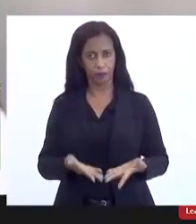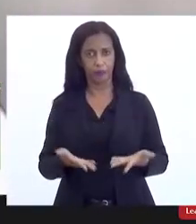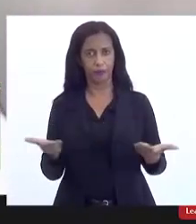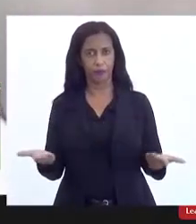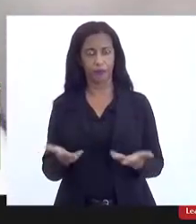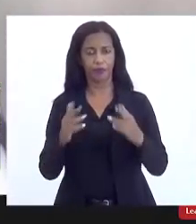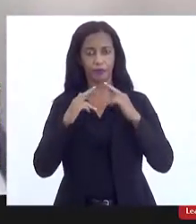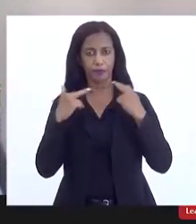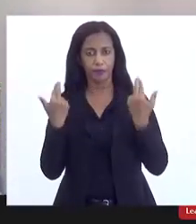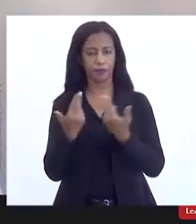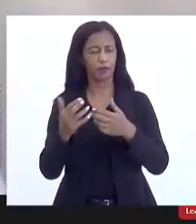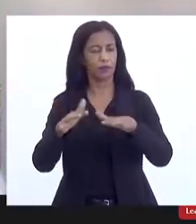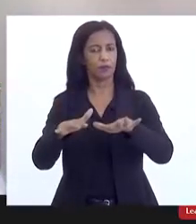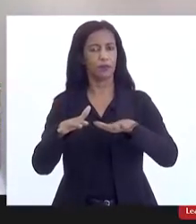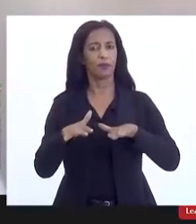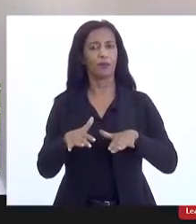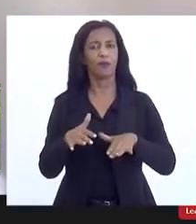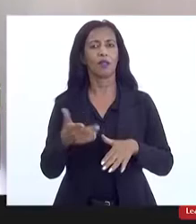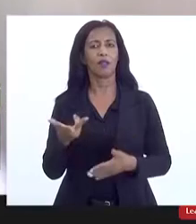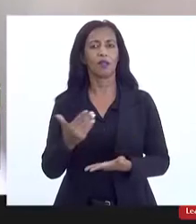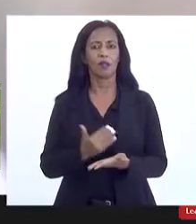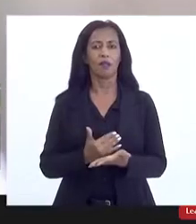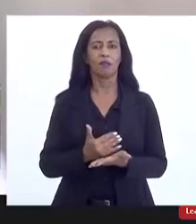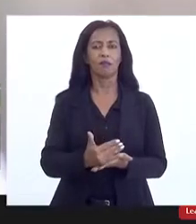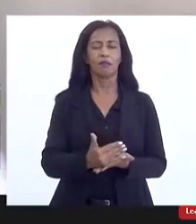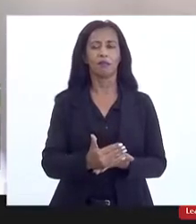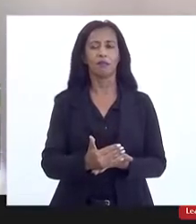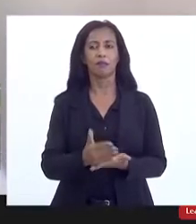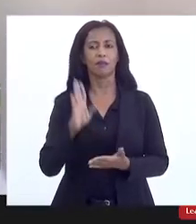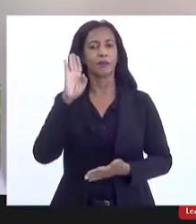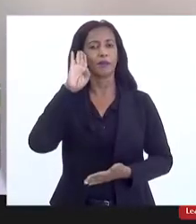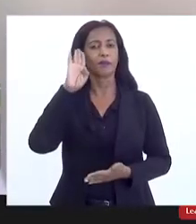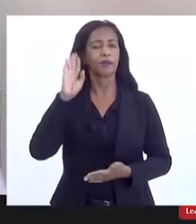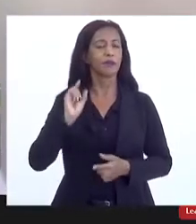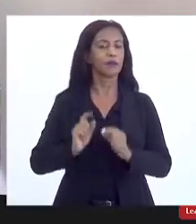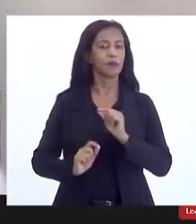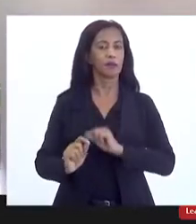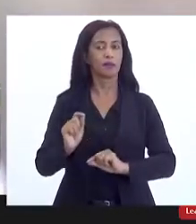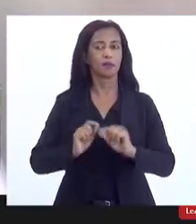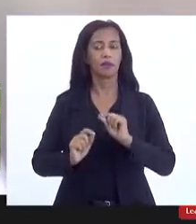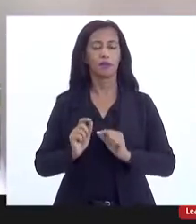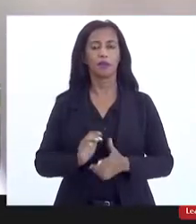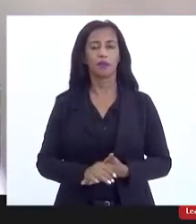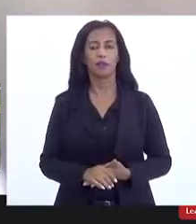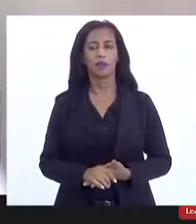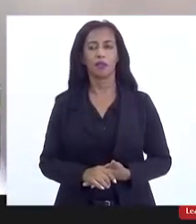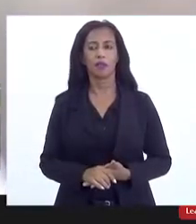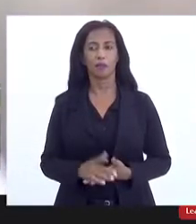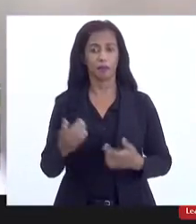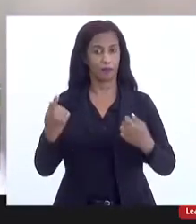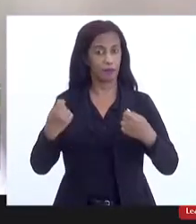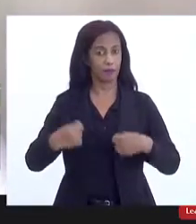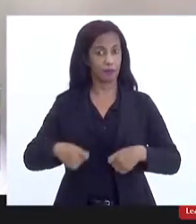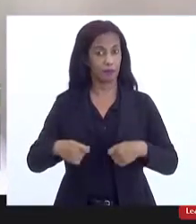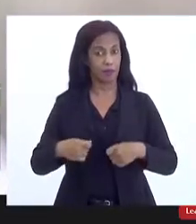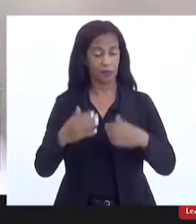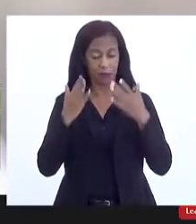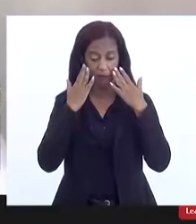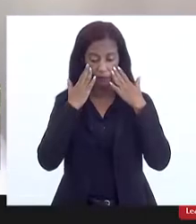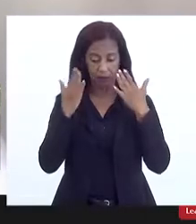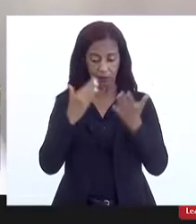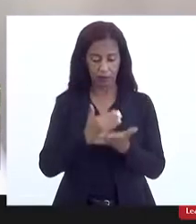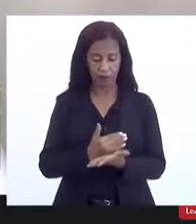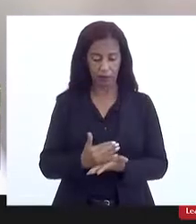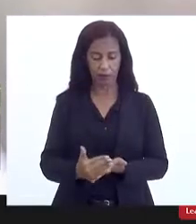a essa audiência pública. E eu queria partir da premissa fundamental que é dito e redito, mas precisa estar expresso, né, no